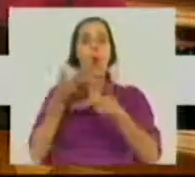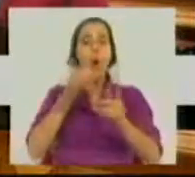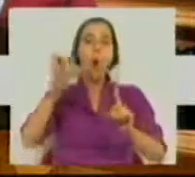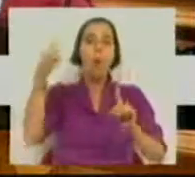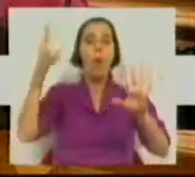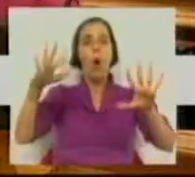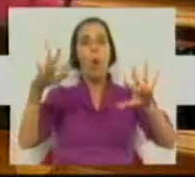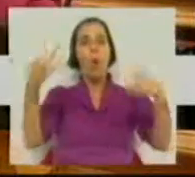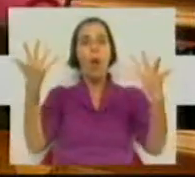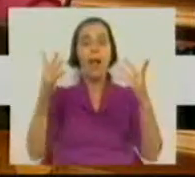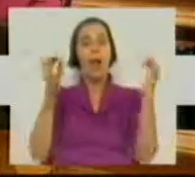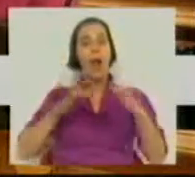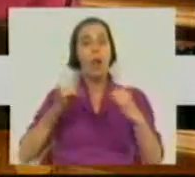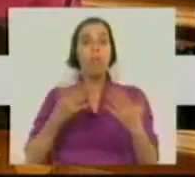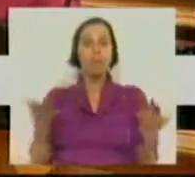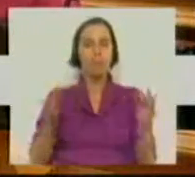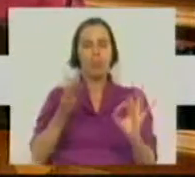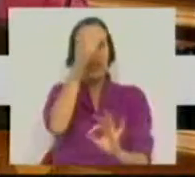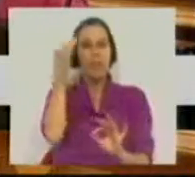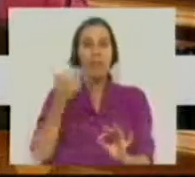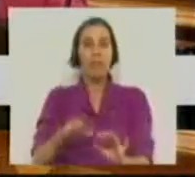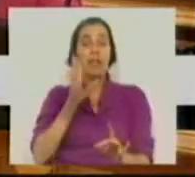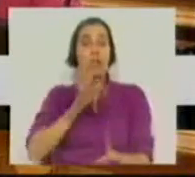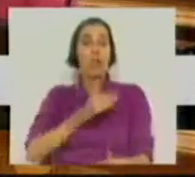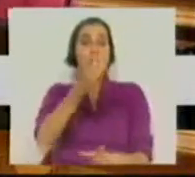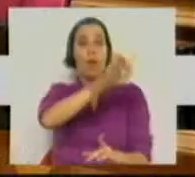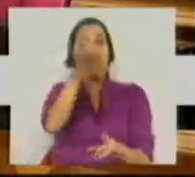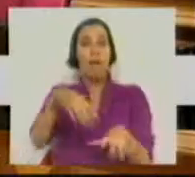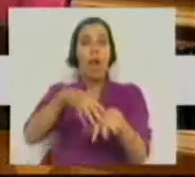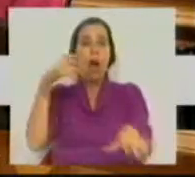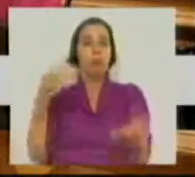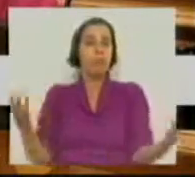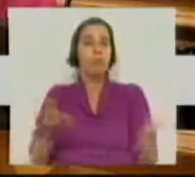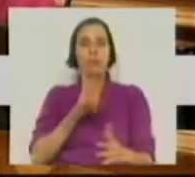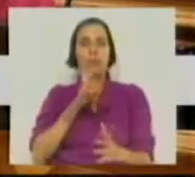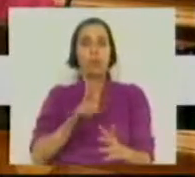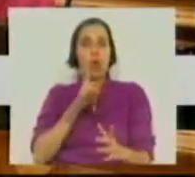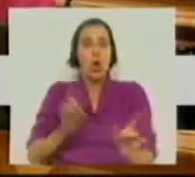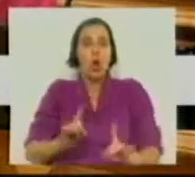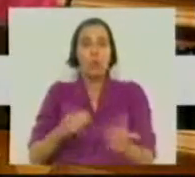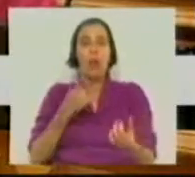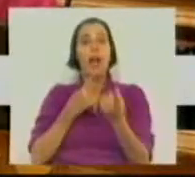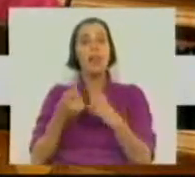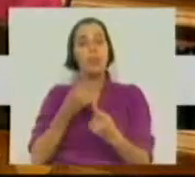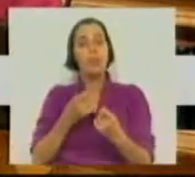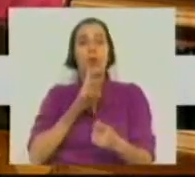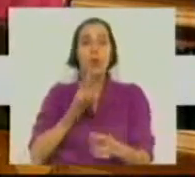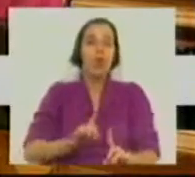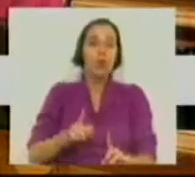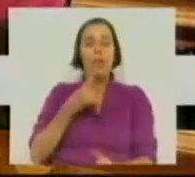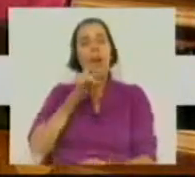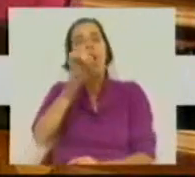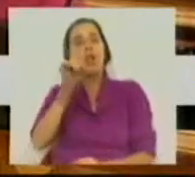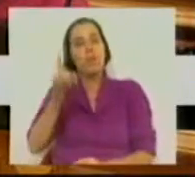para qualquer acordo. Assim é muito difícil quando a senhora vem ao Parlamento e nem sequer responde